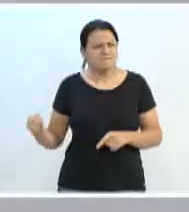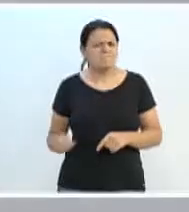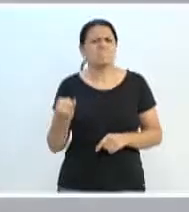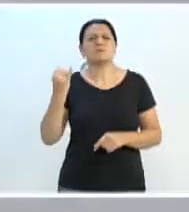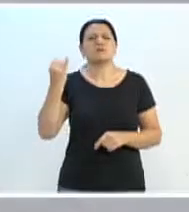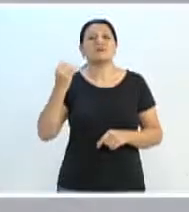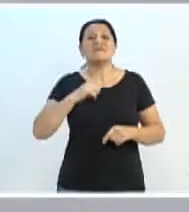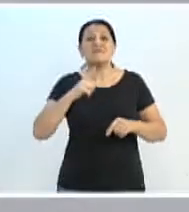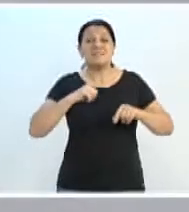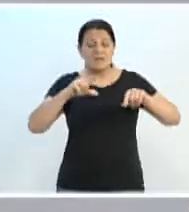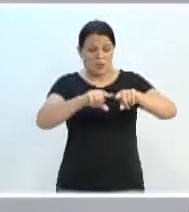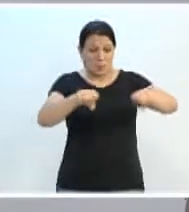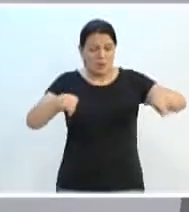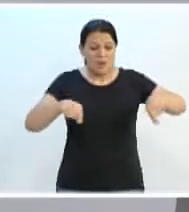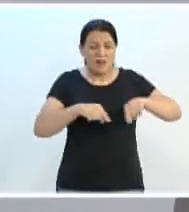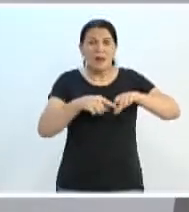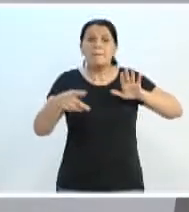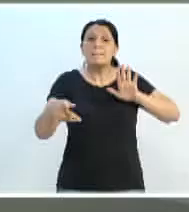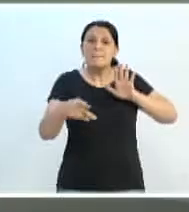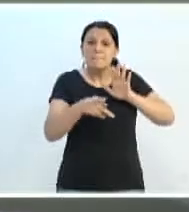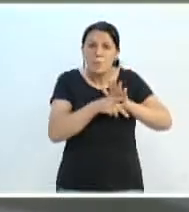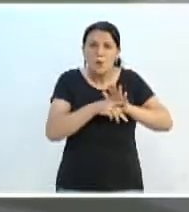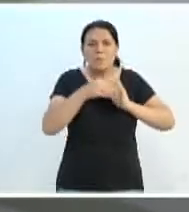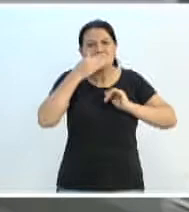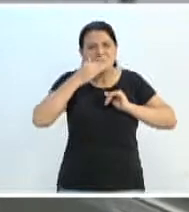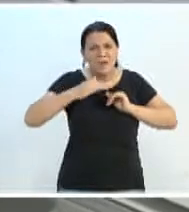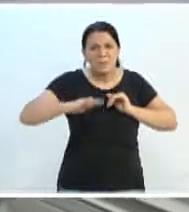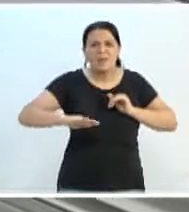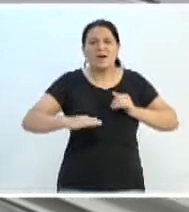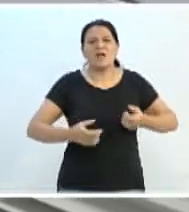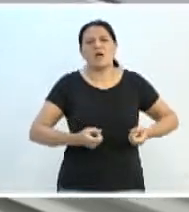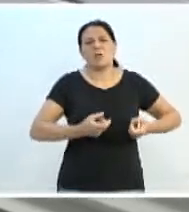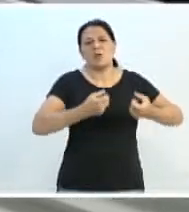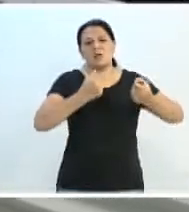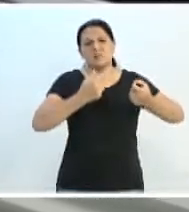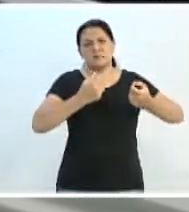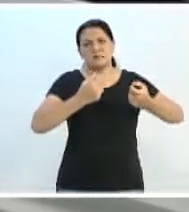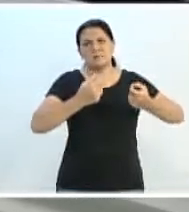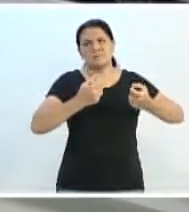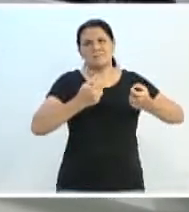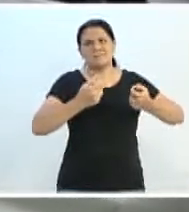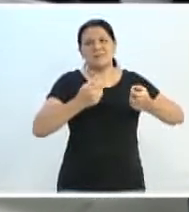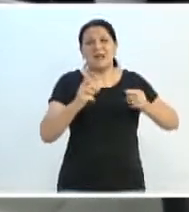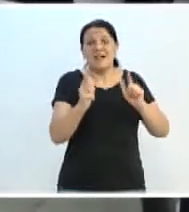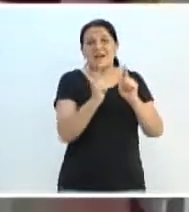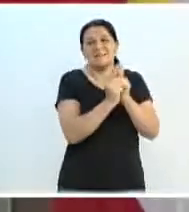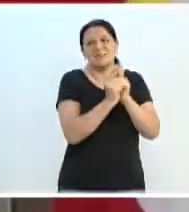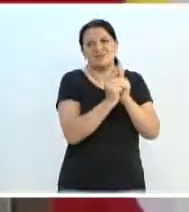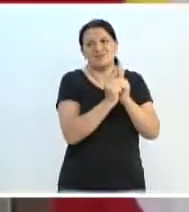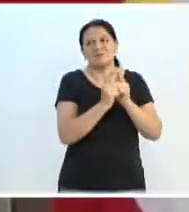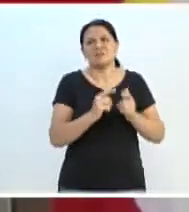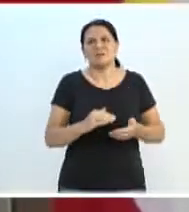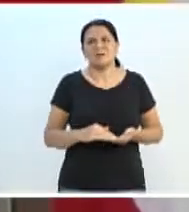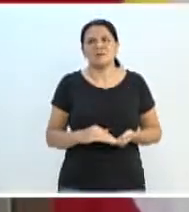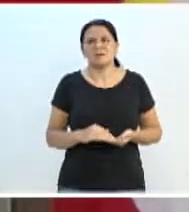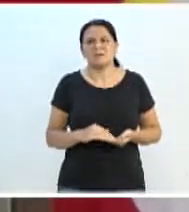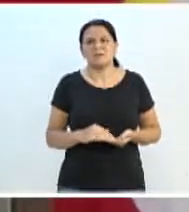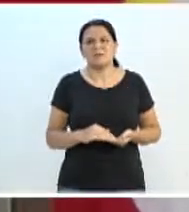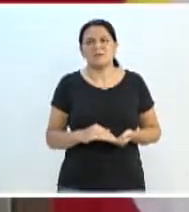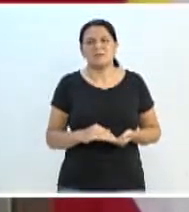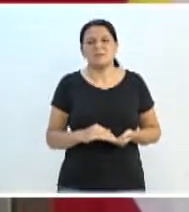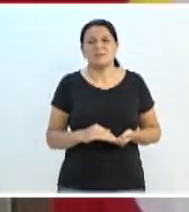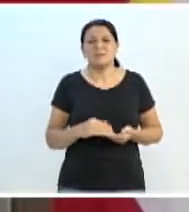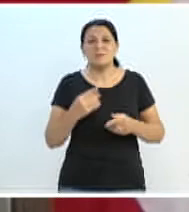uma ala exclusivamente para a oncologia pediátrica. A construção dessa ala se faz necessária devido à